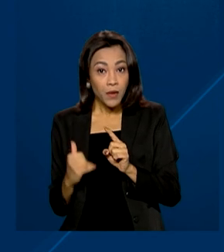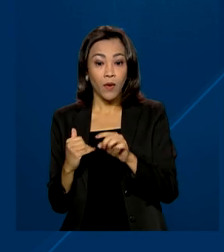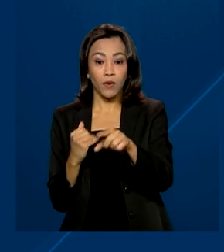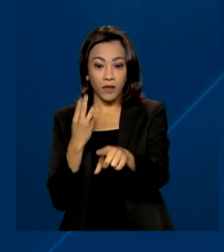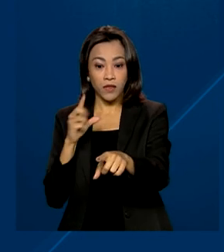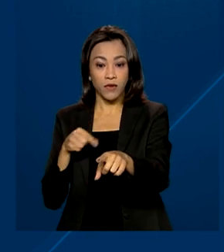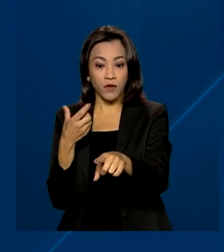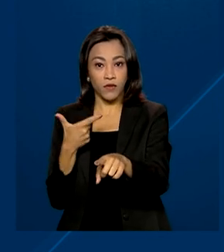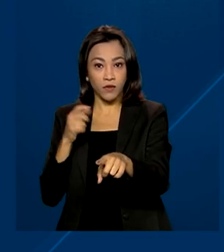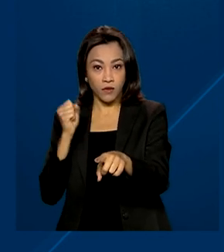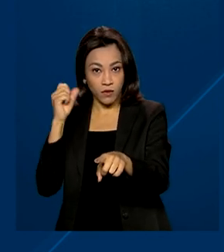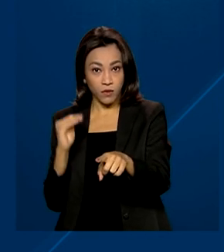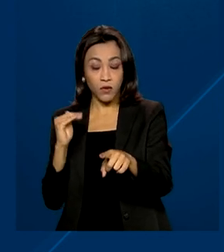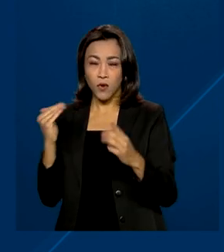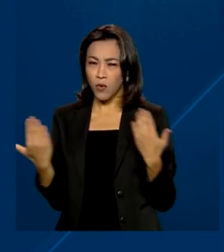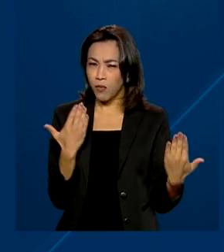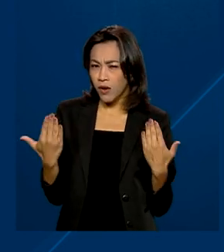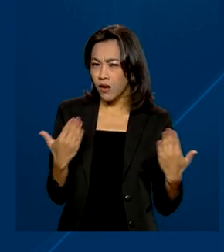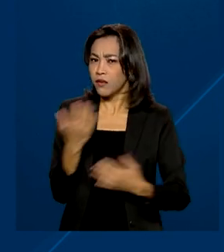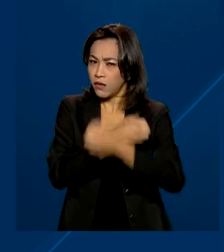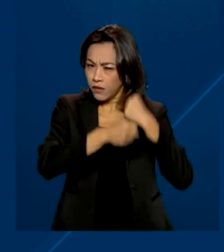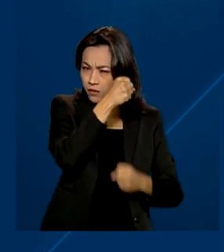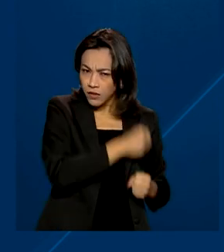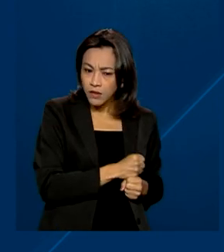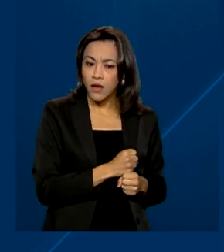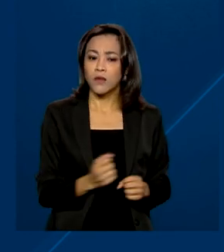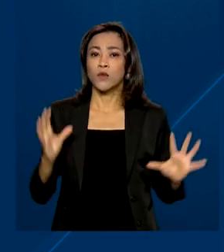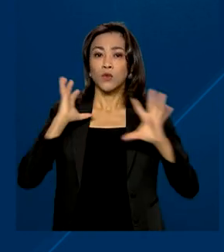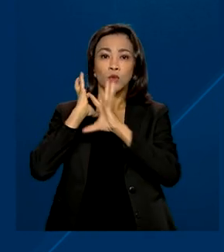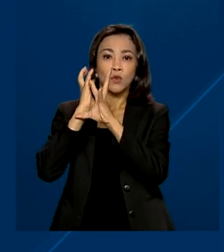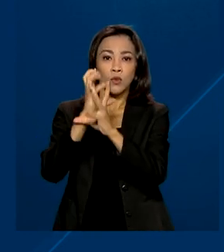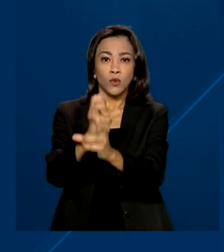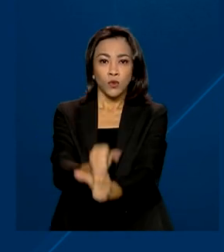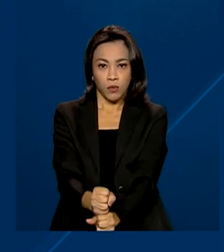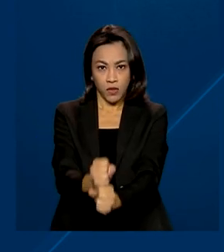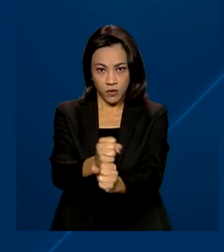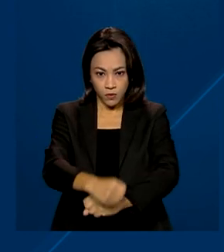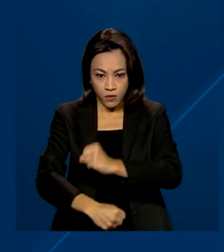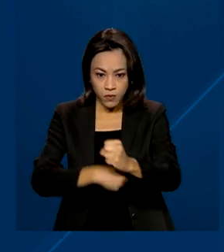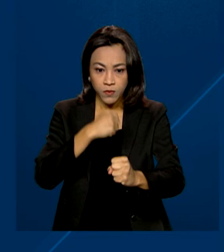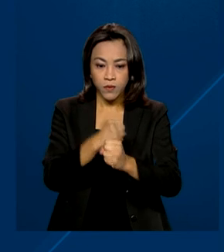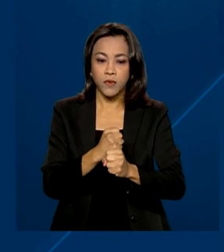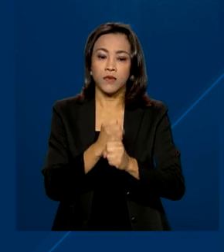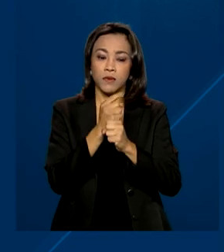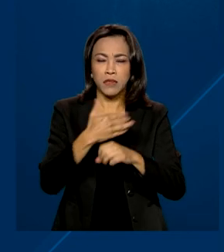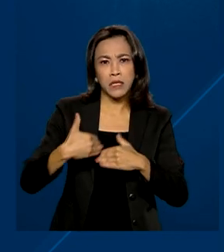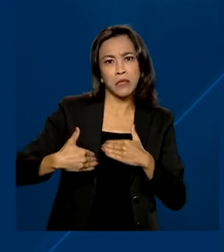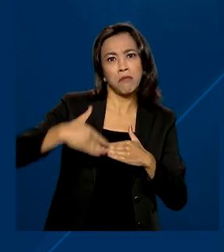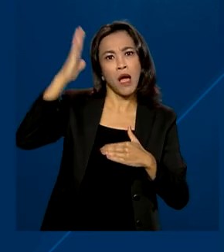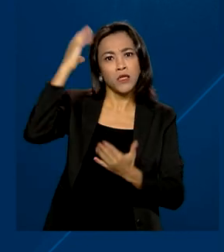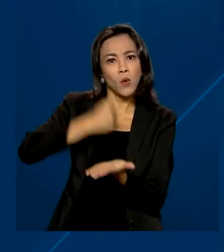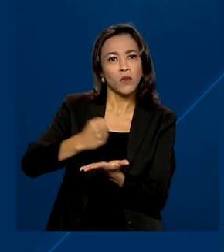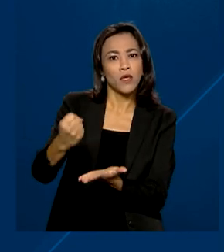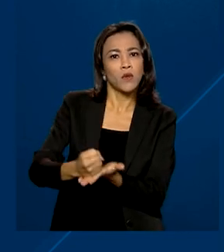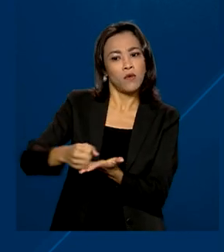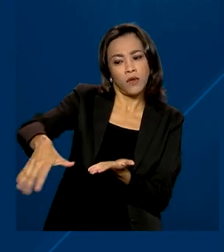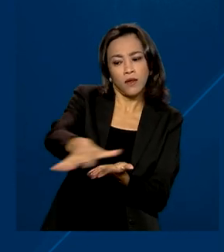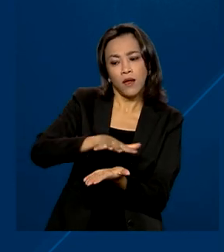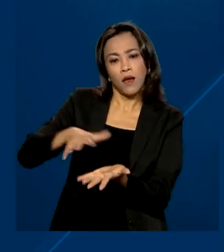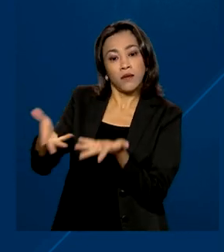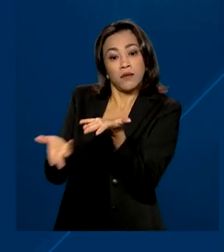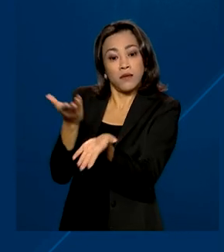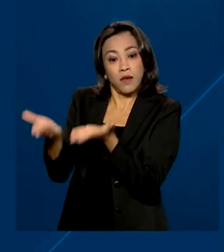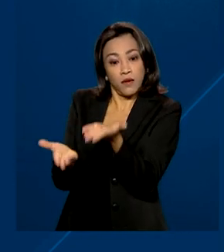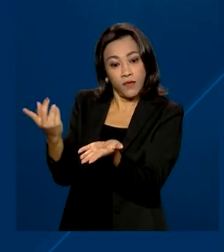registrado no mesmo período do ano passado. No acumulado do ano, o setor de atividade econômica que mais contratou foi o de serviços,